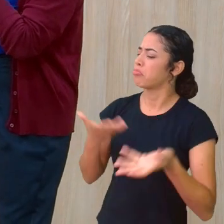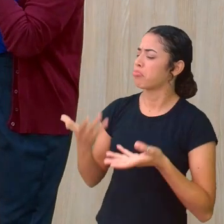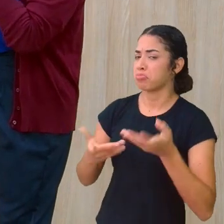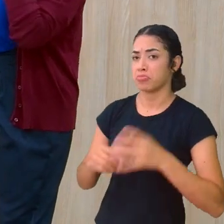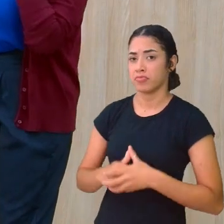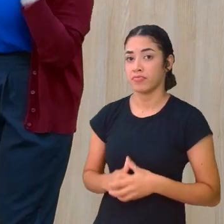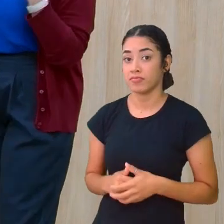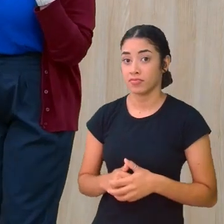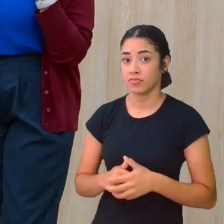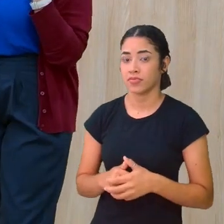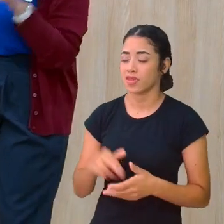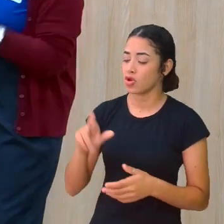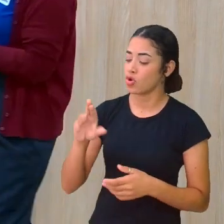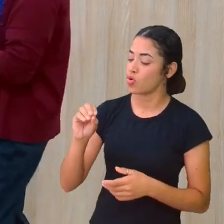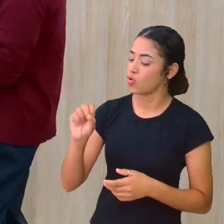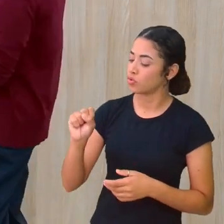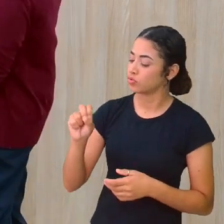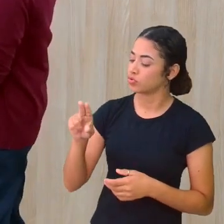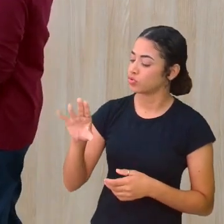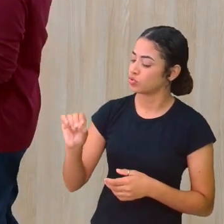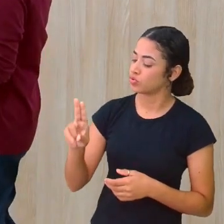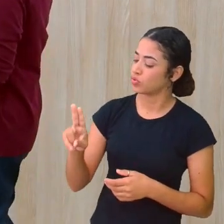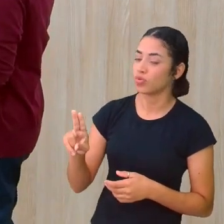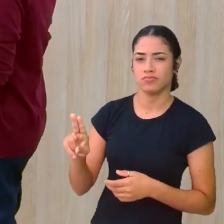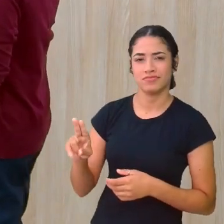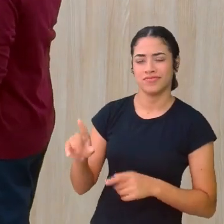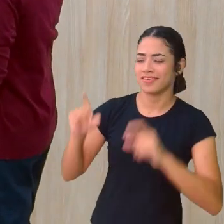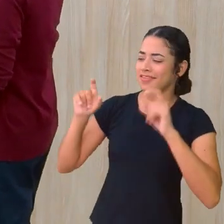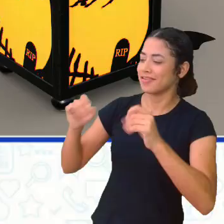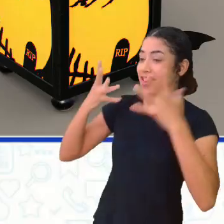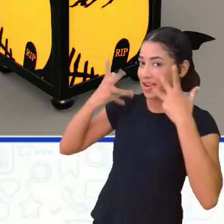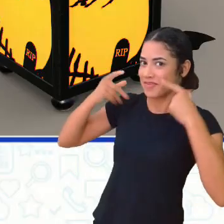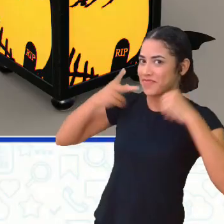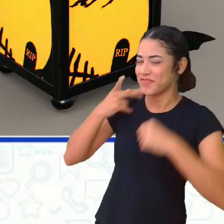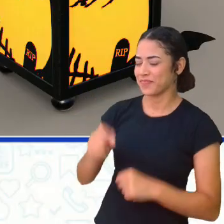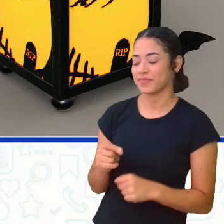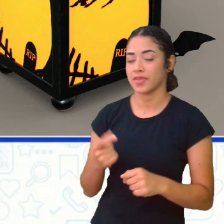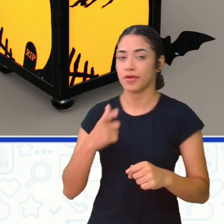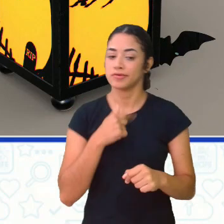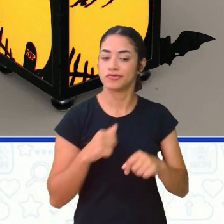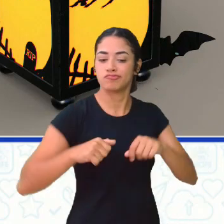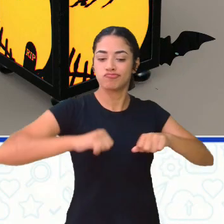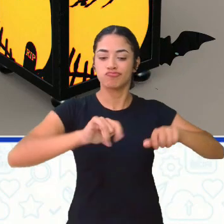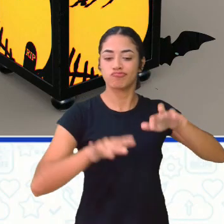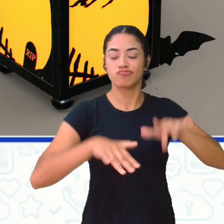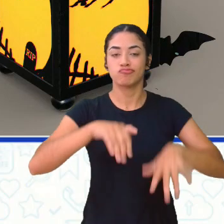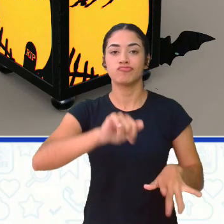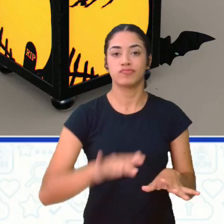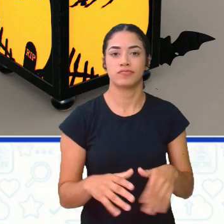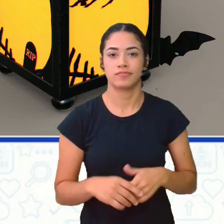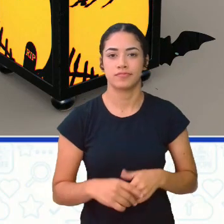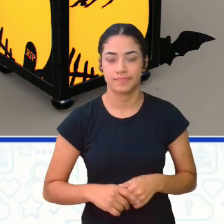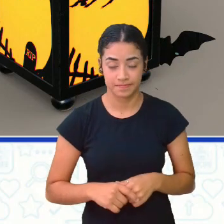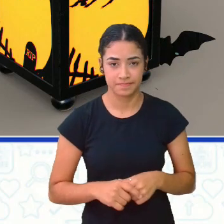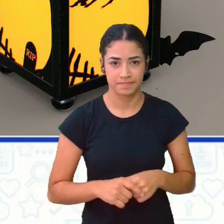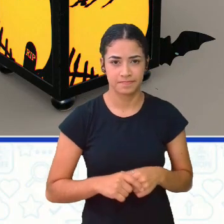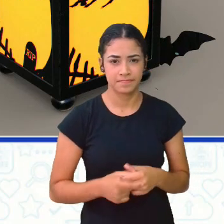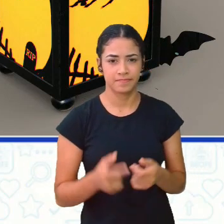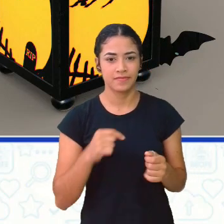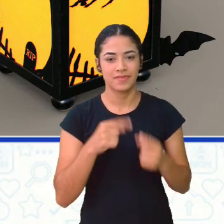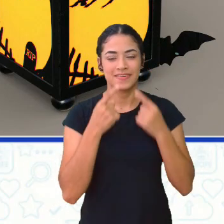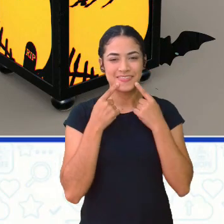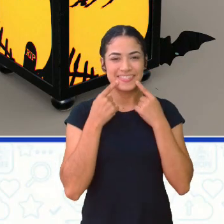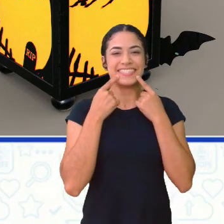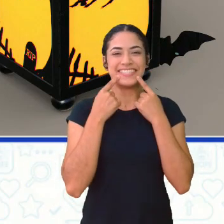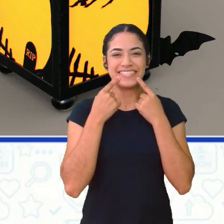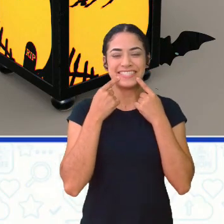rosnou um leão Um bicho de quatro patas, vossa majestade Respondeu o farsante, exibindo os